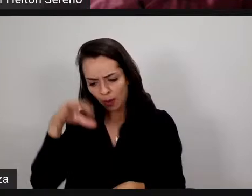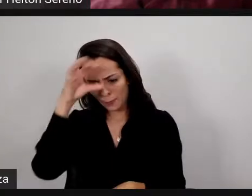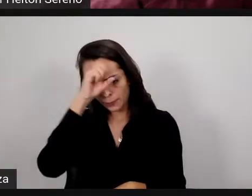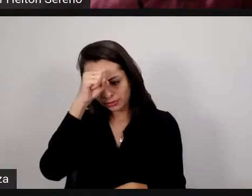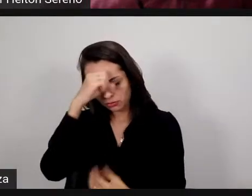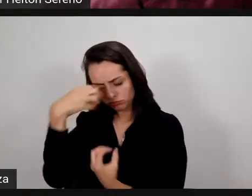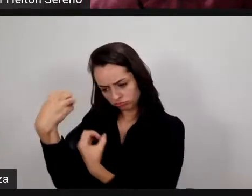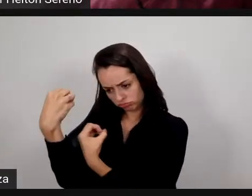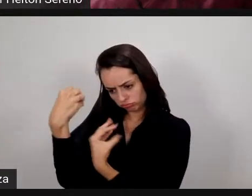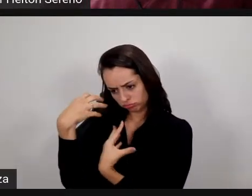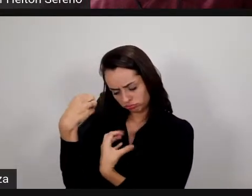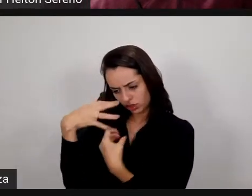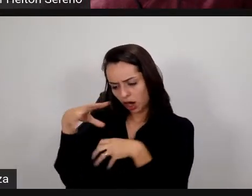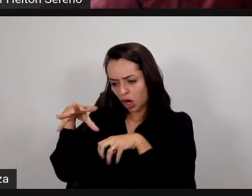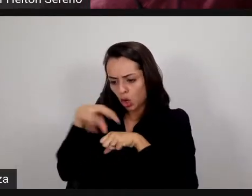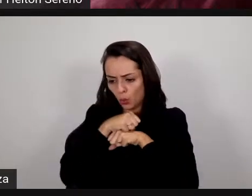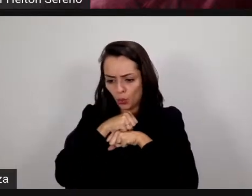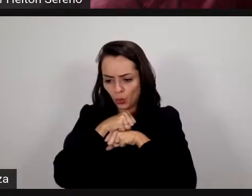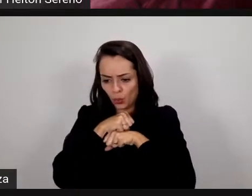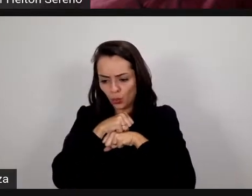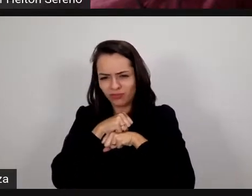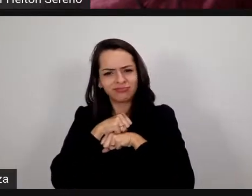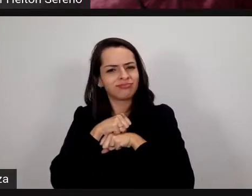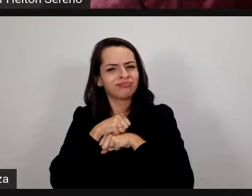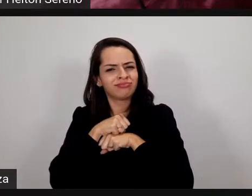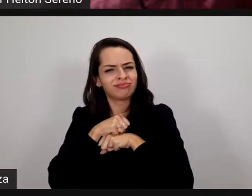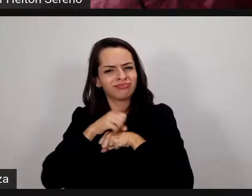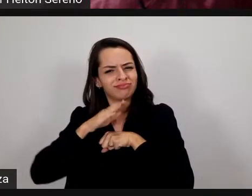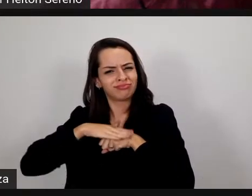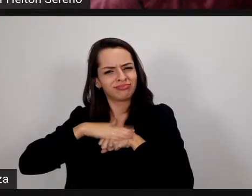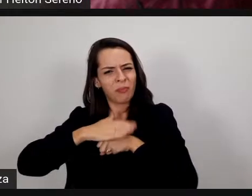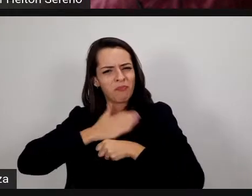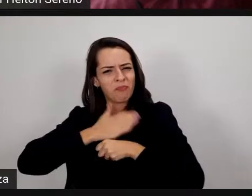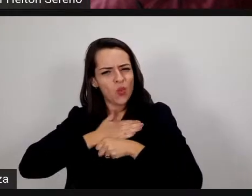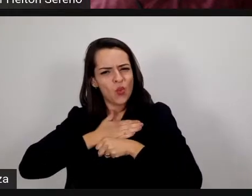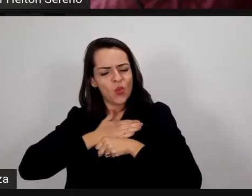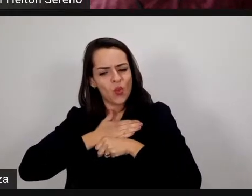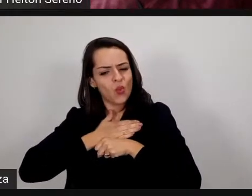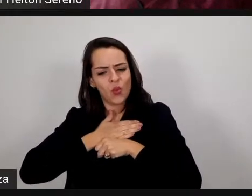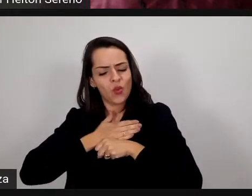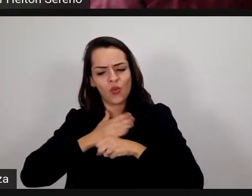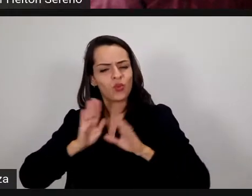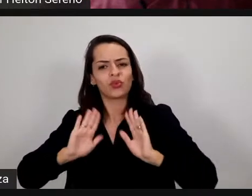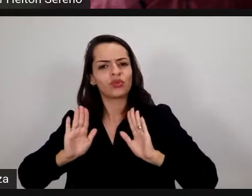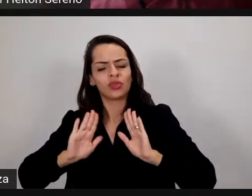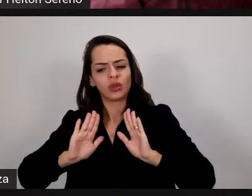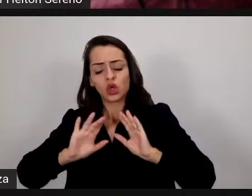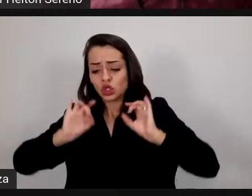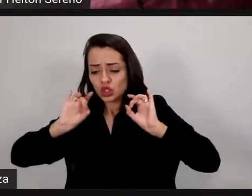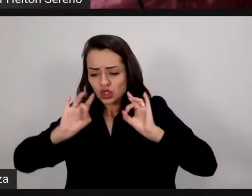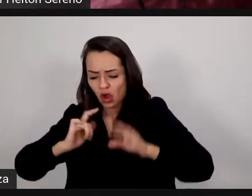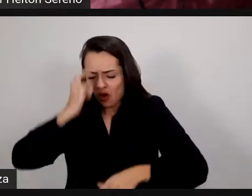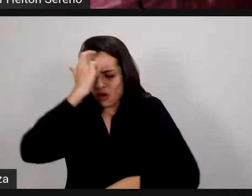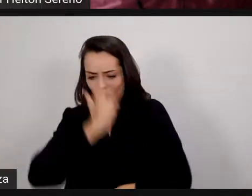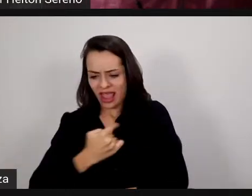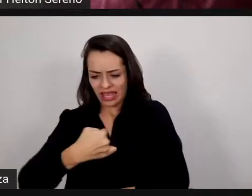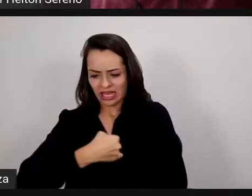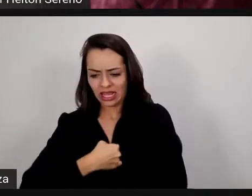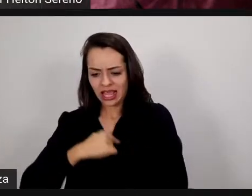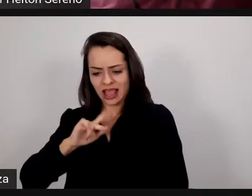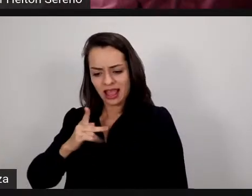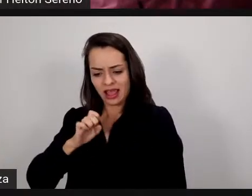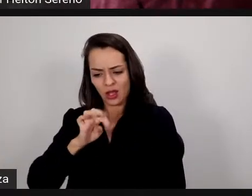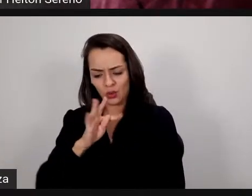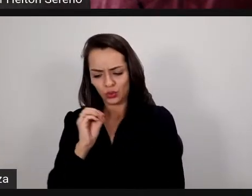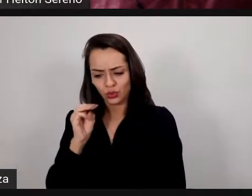em ficar com isso só para mim, só ser essa mudança no professor Elton, então essa mudança tem que ser